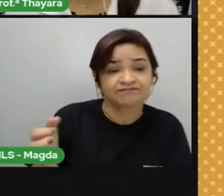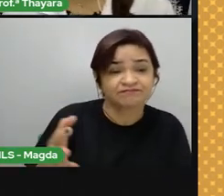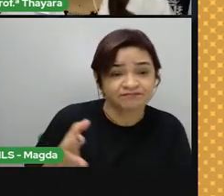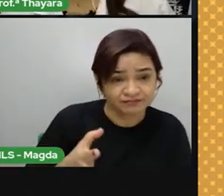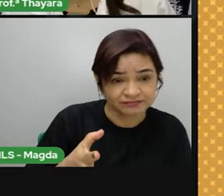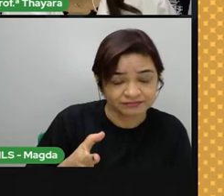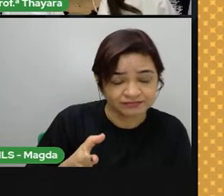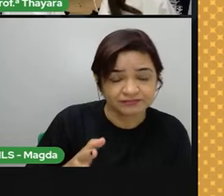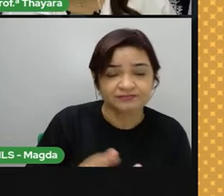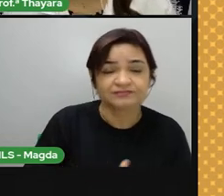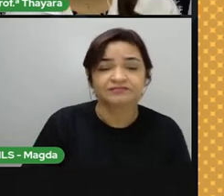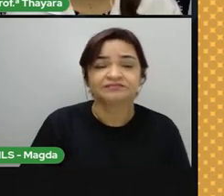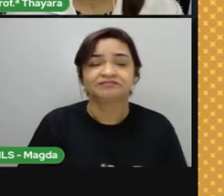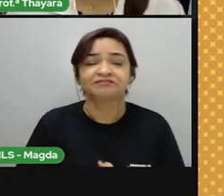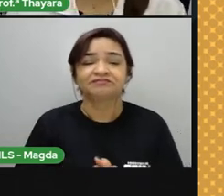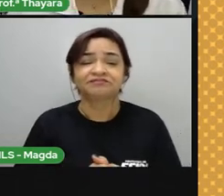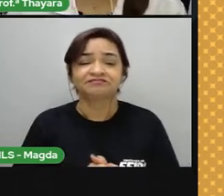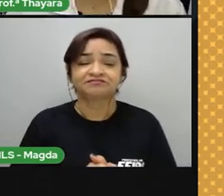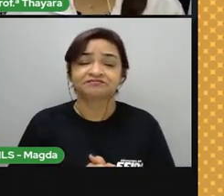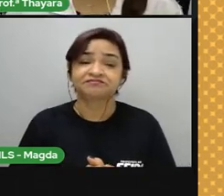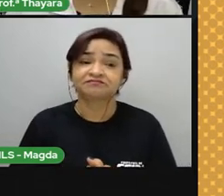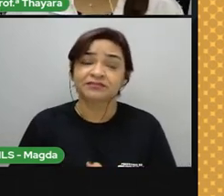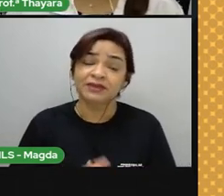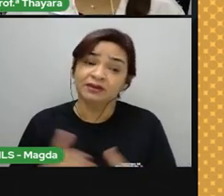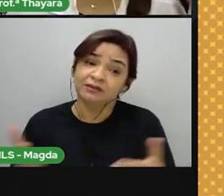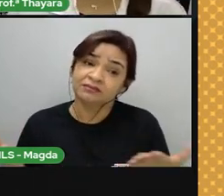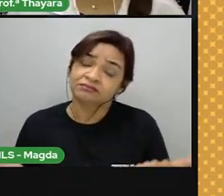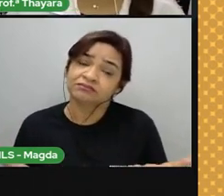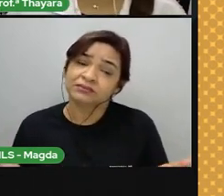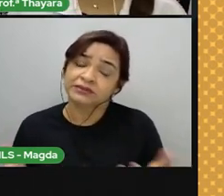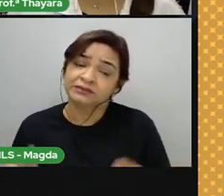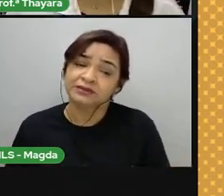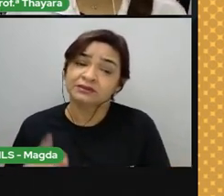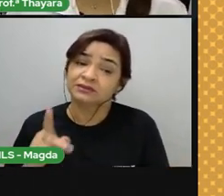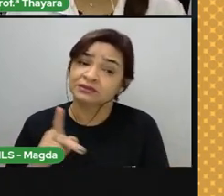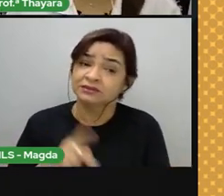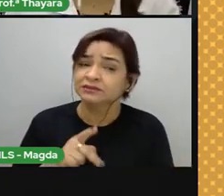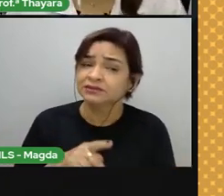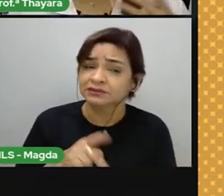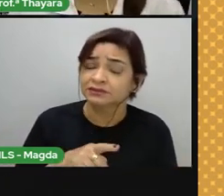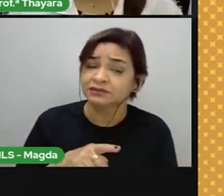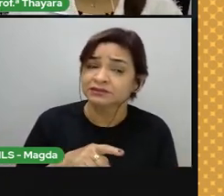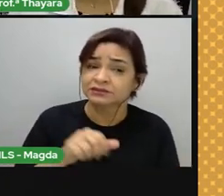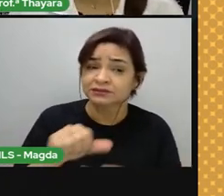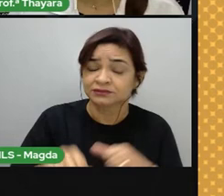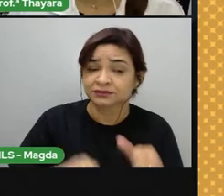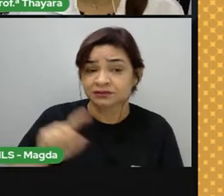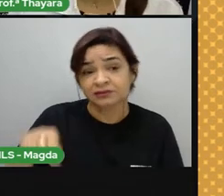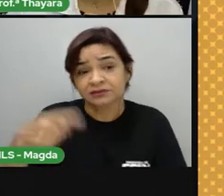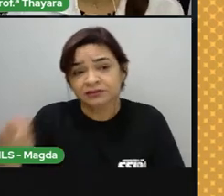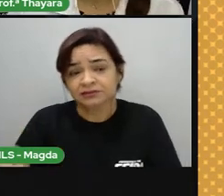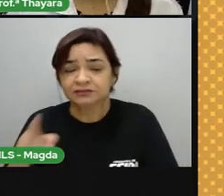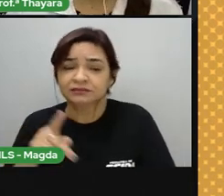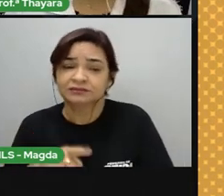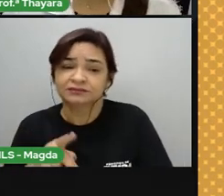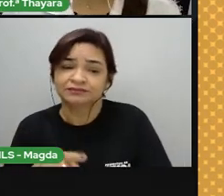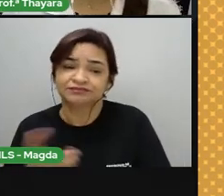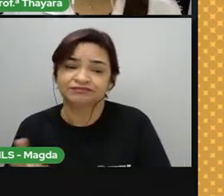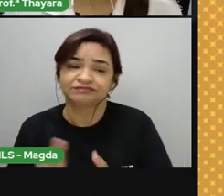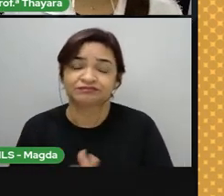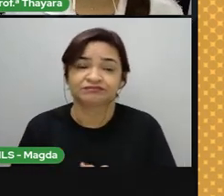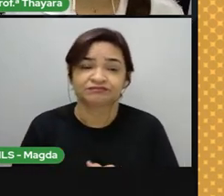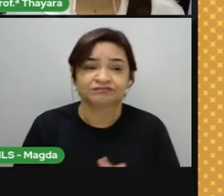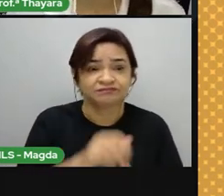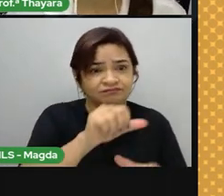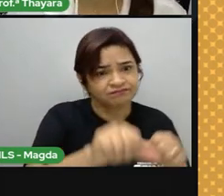se transformando em uma rocha metamórfica. Ou a gente pode ter uma própria rocha metamórfica se transformando em uma outra rocha metamórfica. Então,